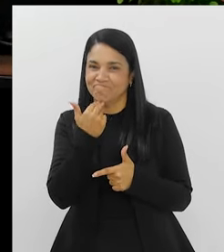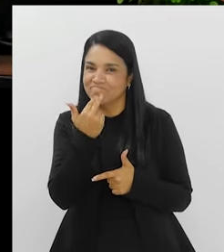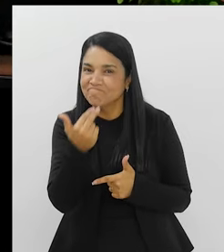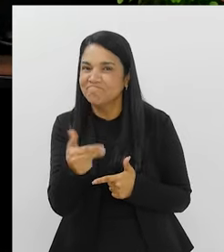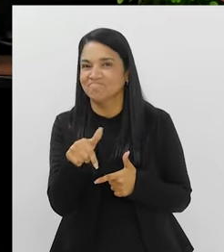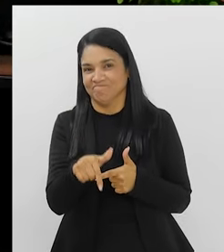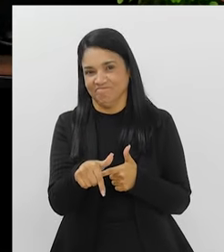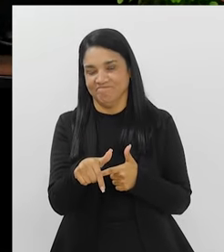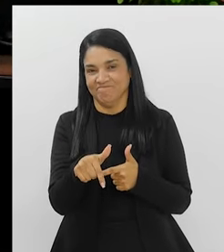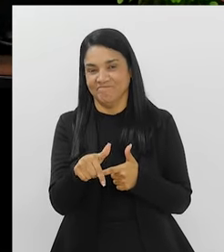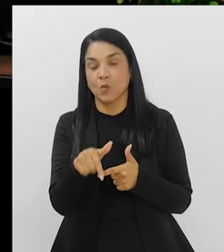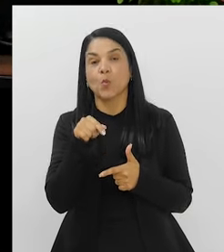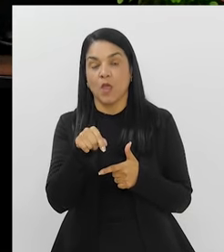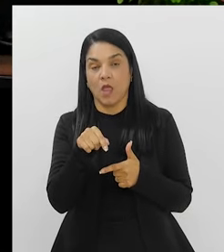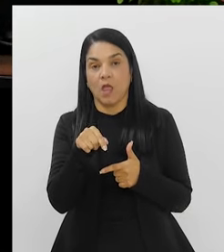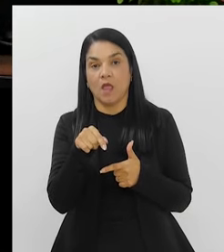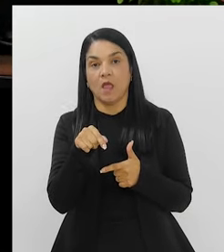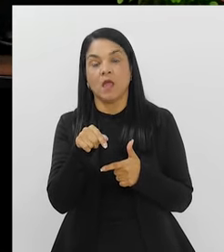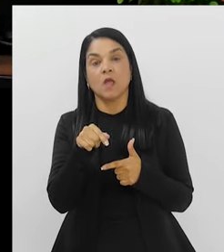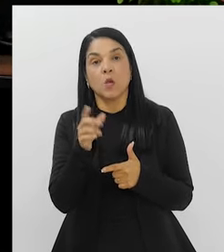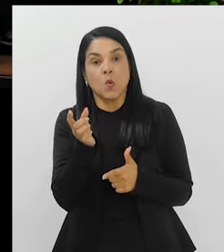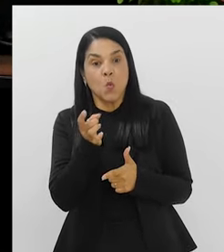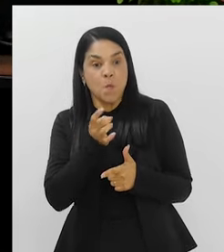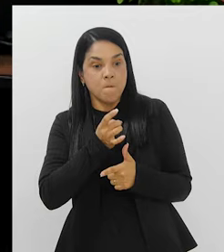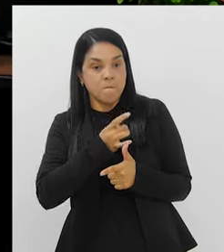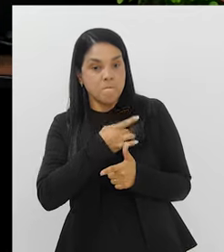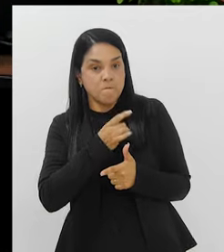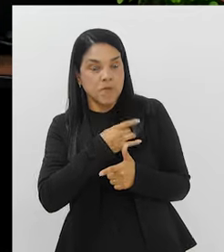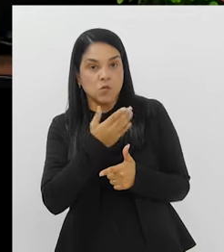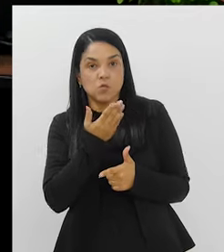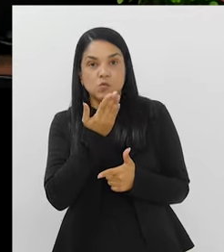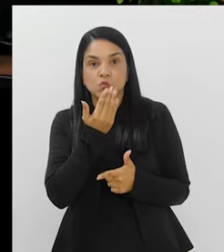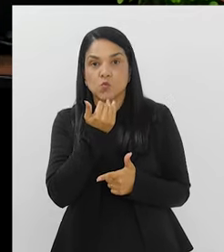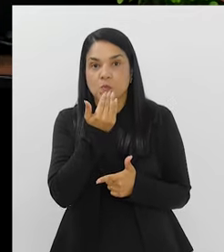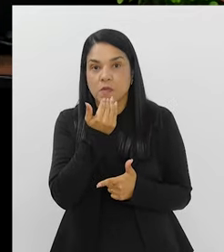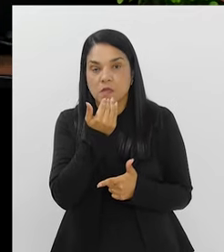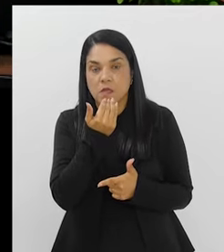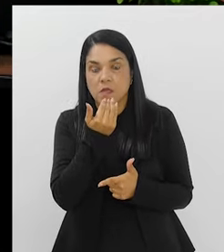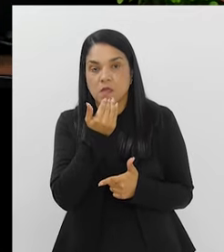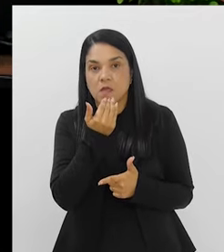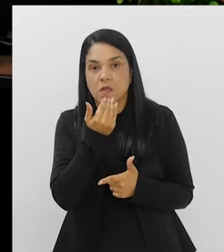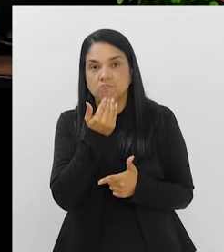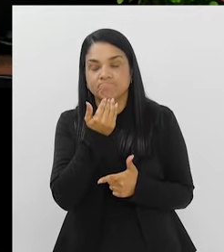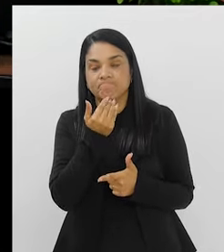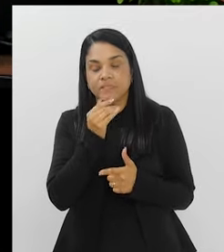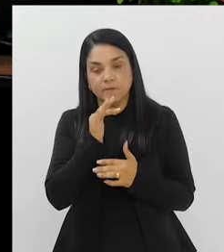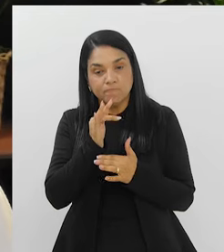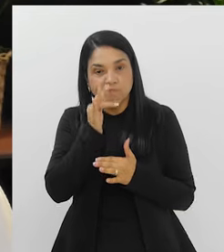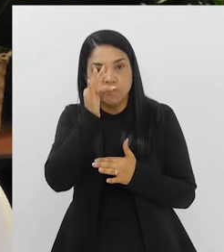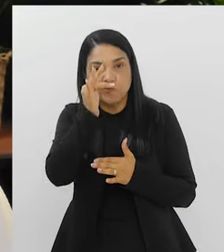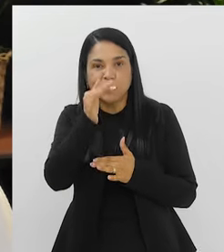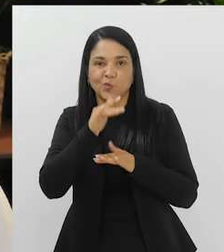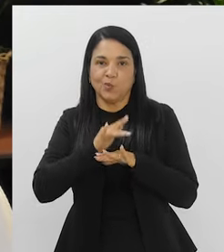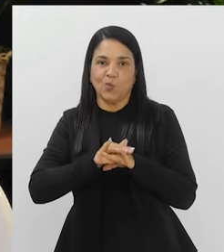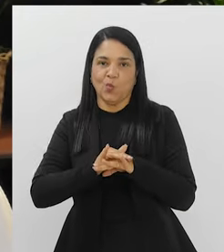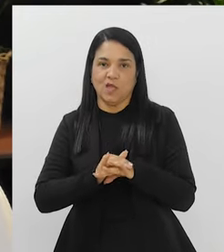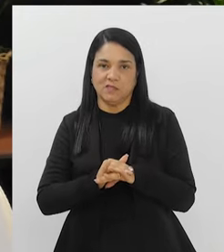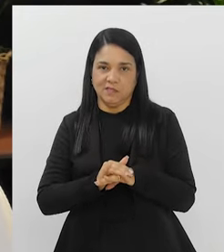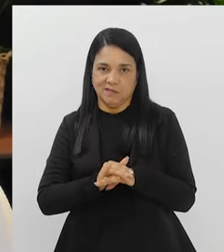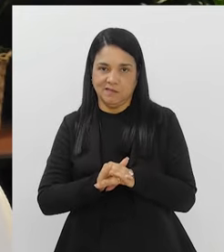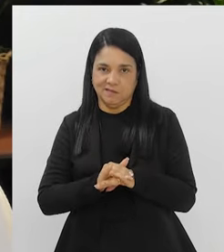esse distúrbio alimentar, ele tem vindo basicamente pelo medo de comer e vir a produzir alguma doença.